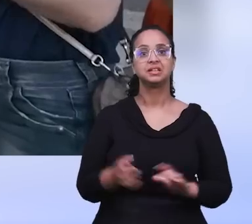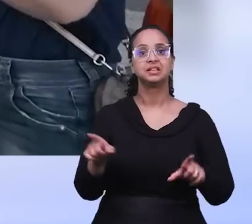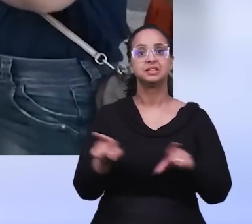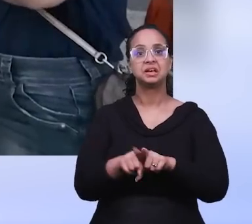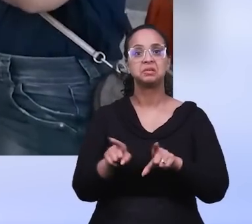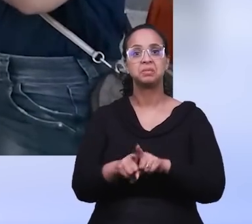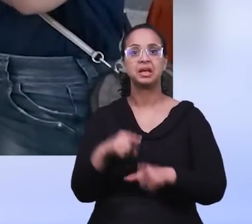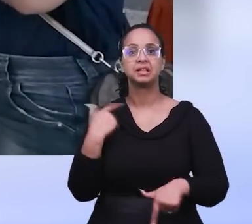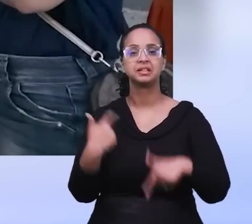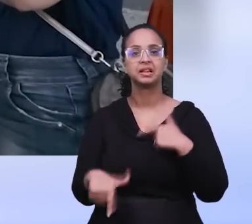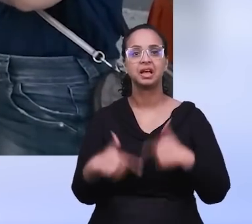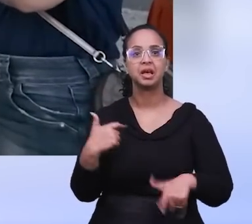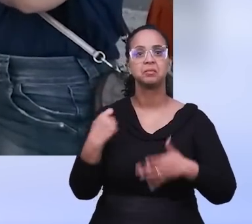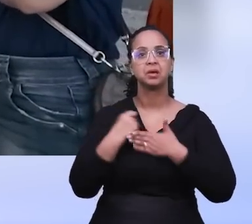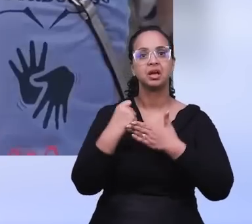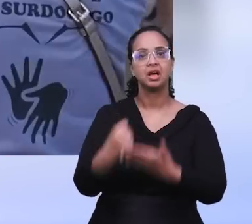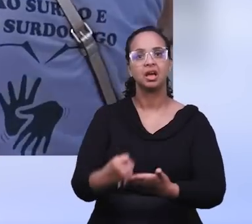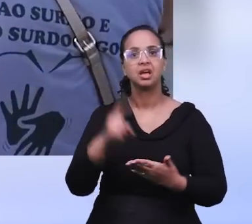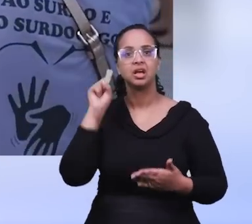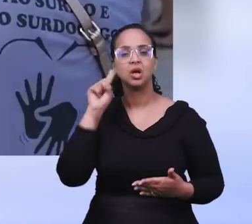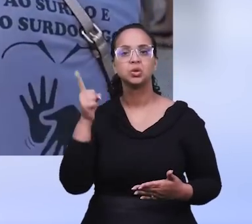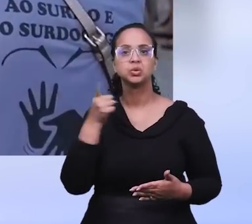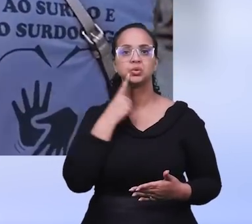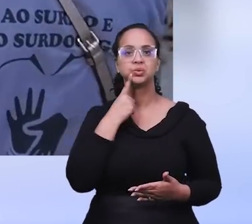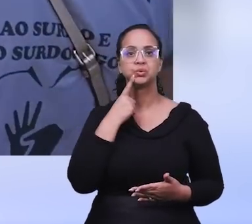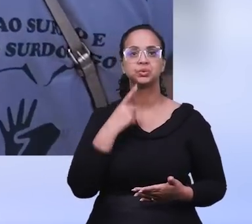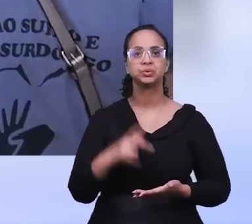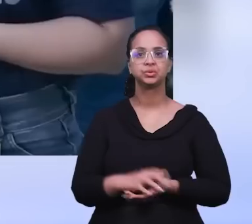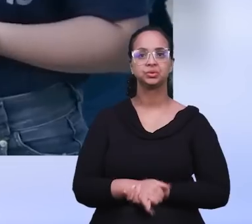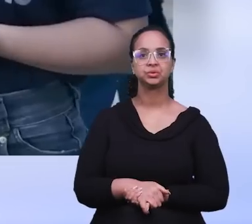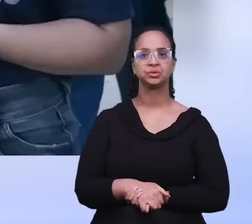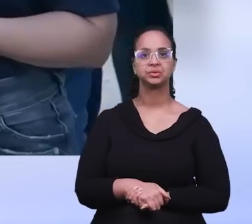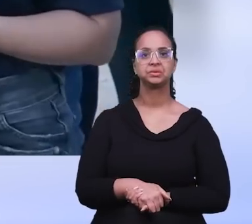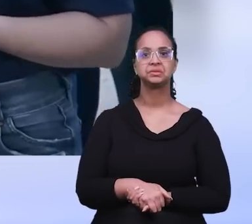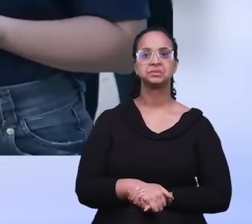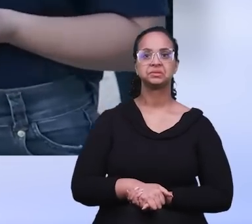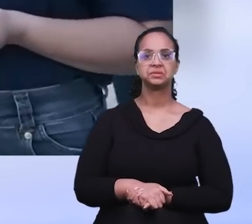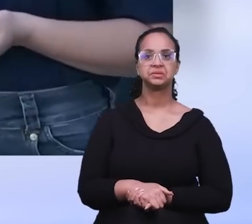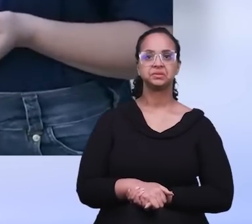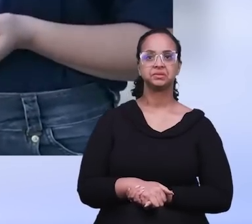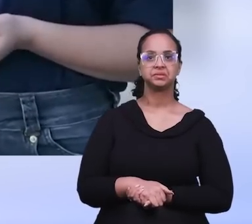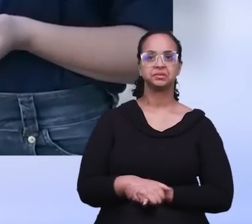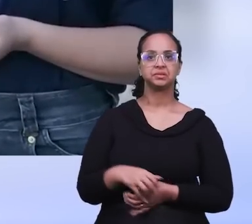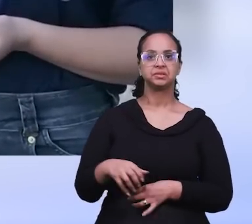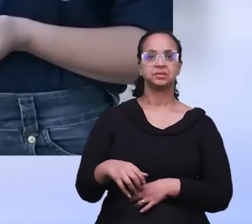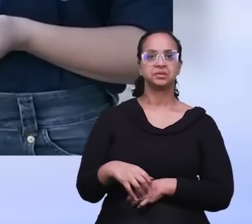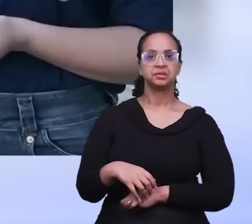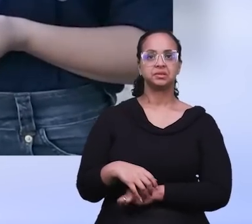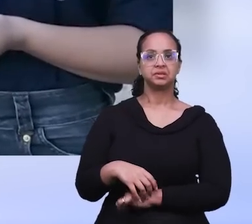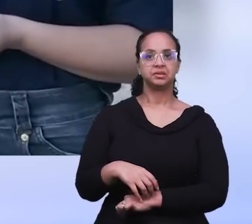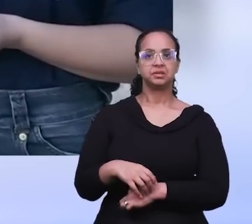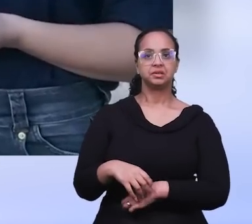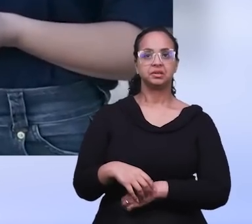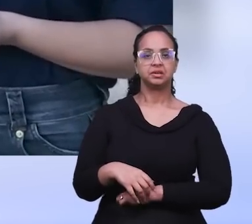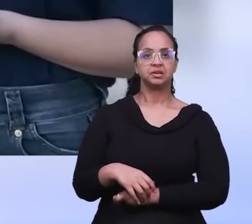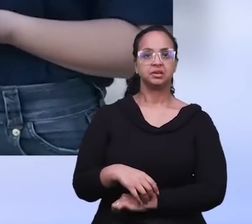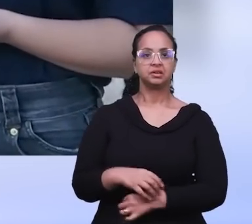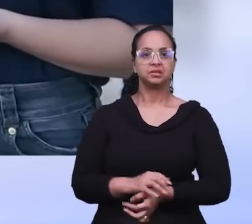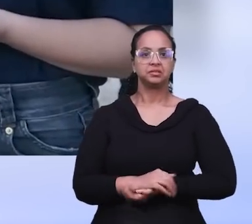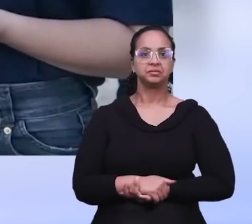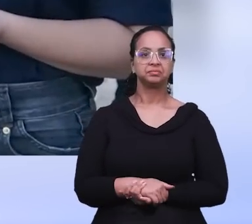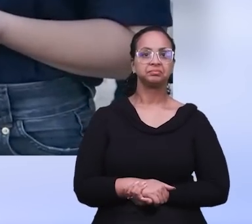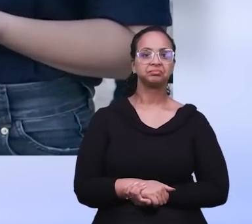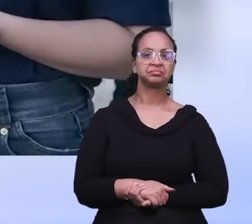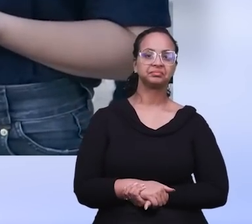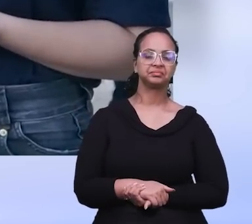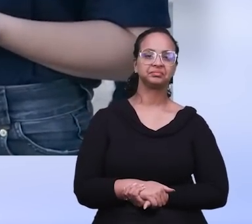No trabalho foi dada assistência aos surdos. Eu gostei muito de estar aqui hoje, porque eu